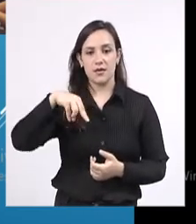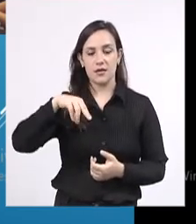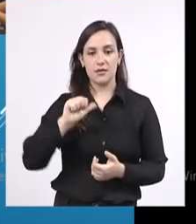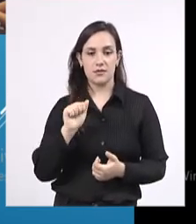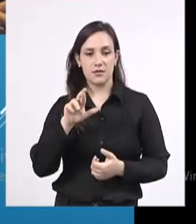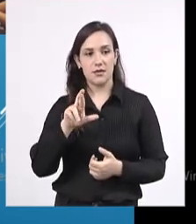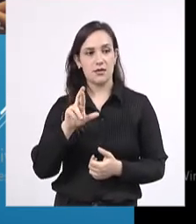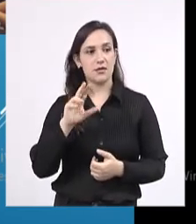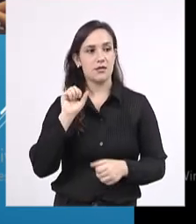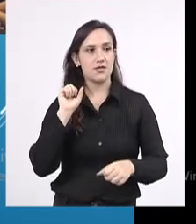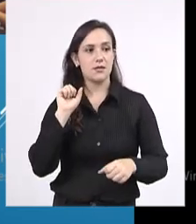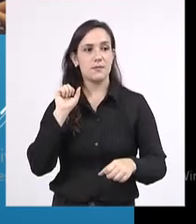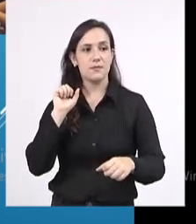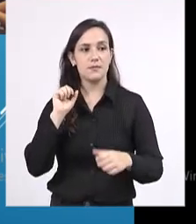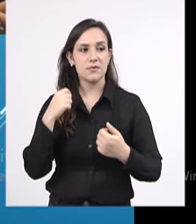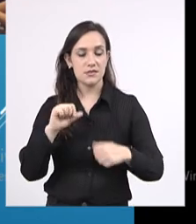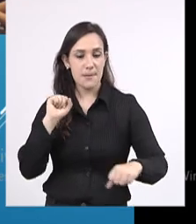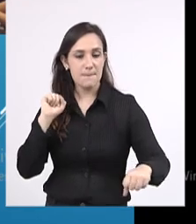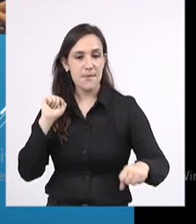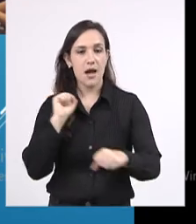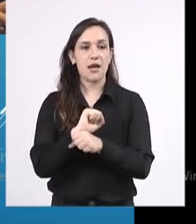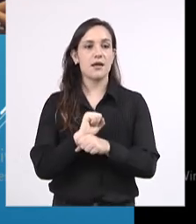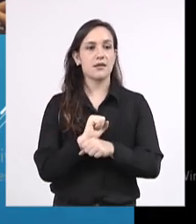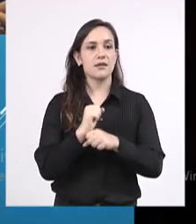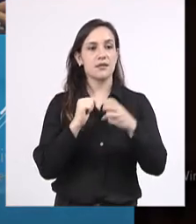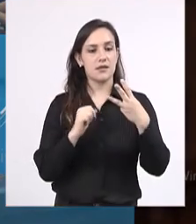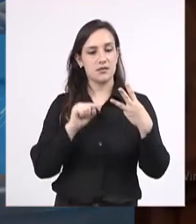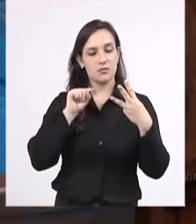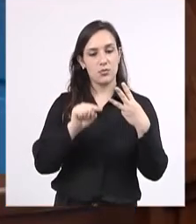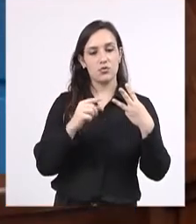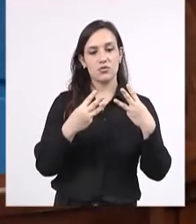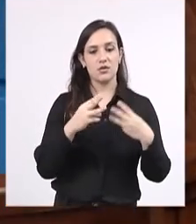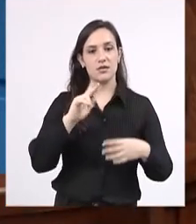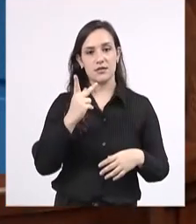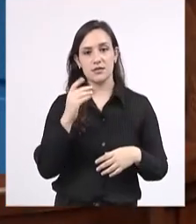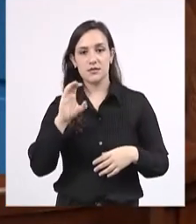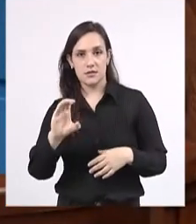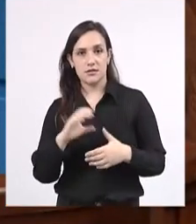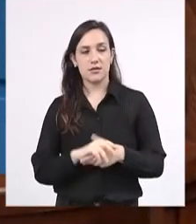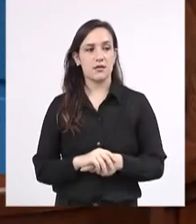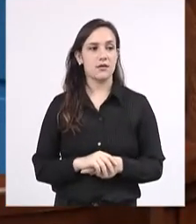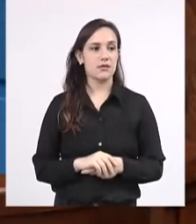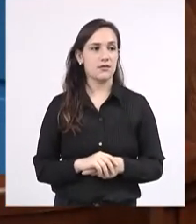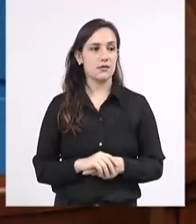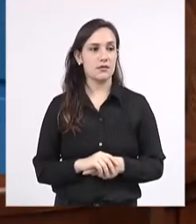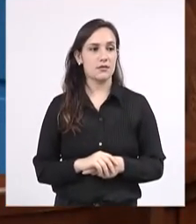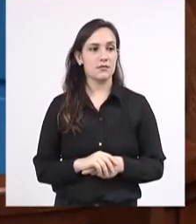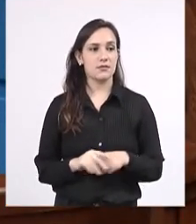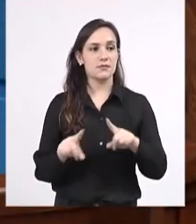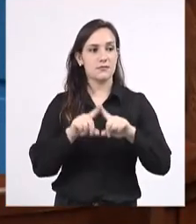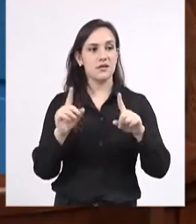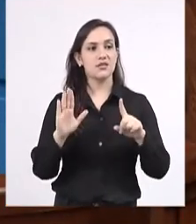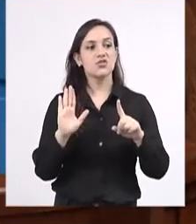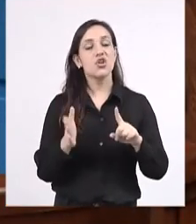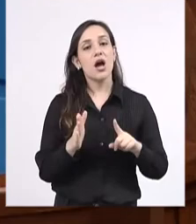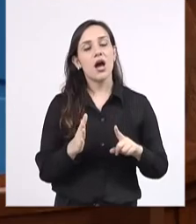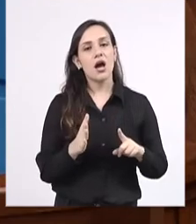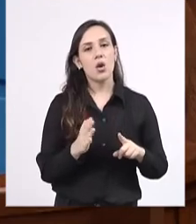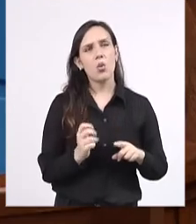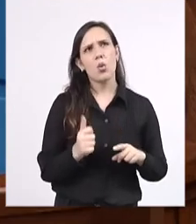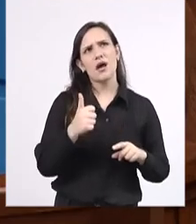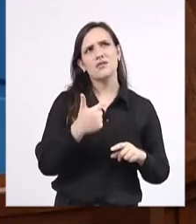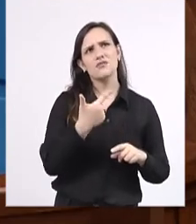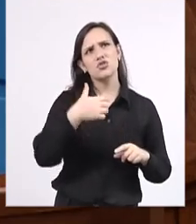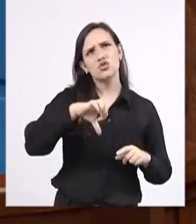3,3 hectares. Porém, a área sujeita ao desmatamento, ela chega a quase 29, 28